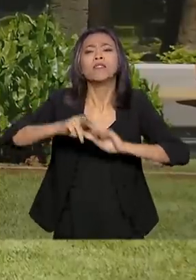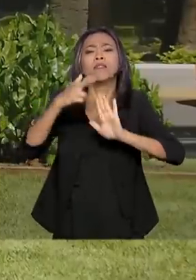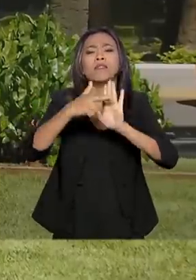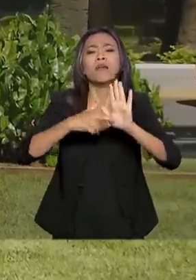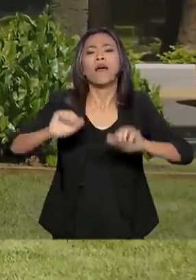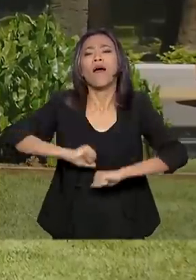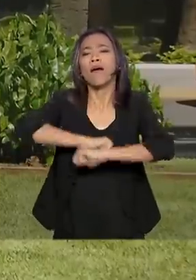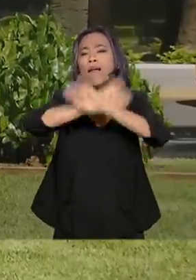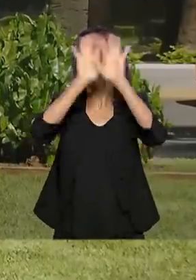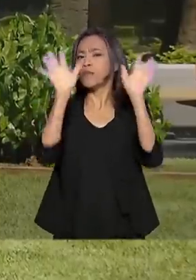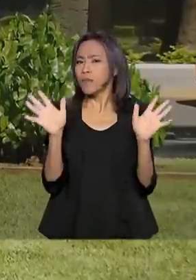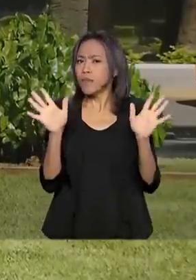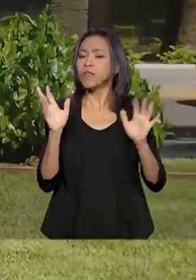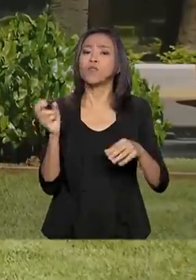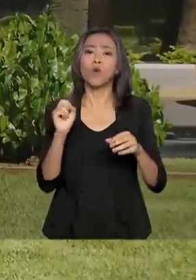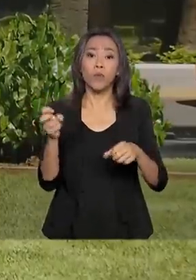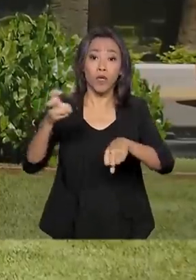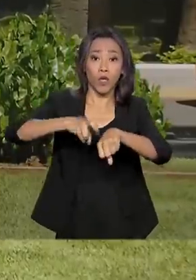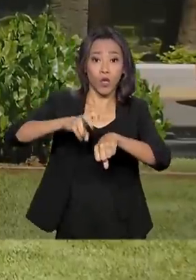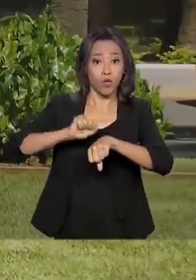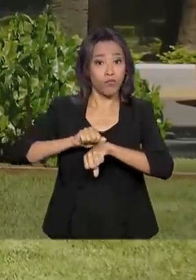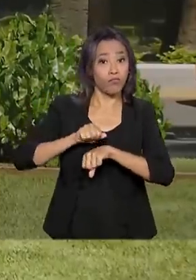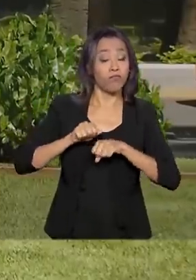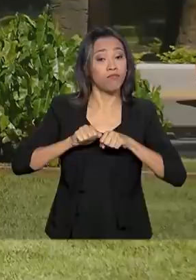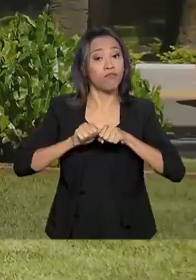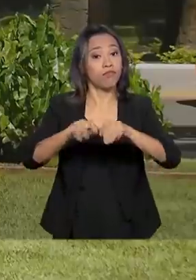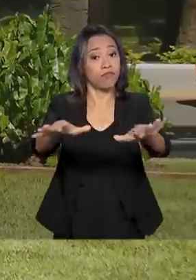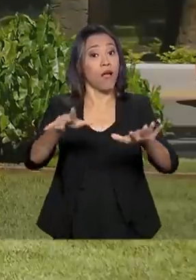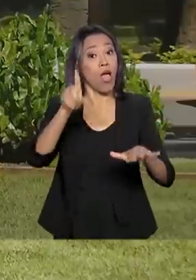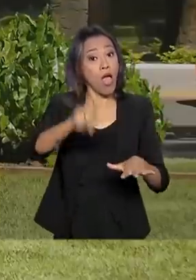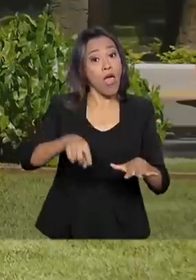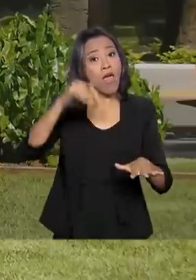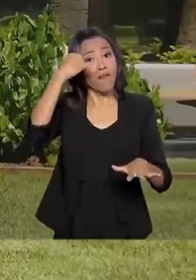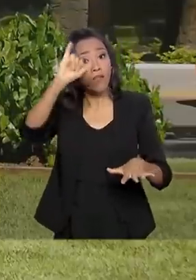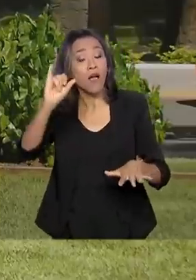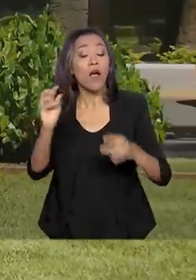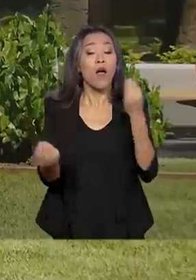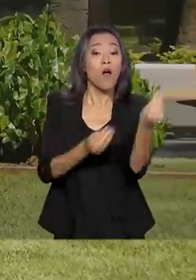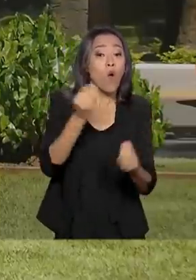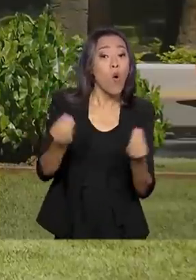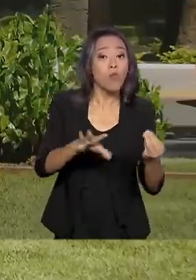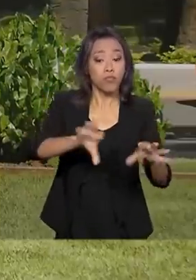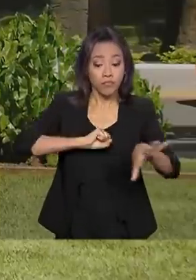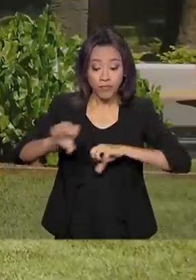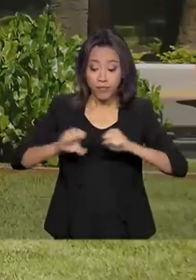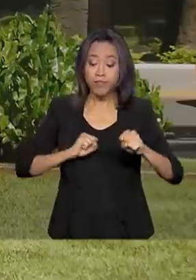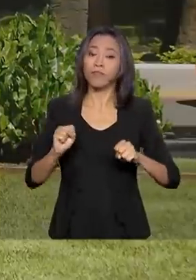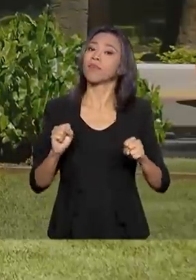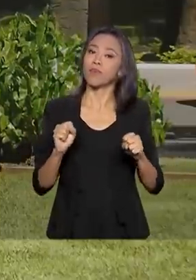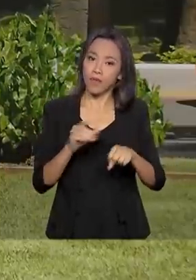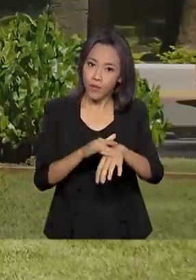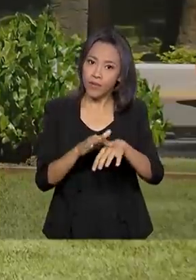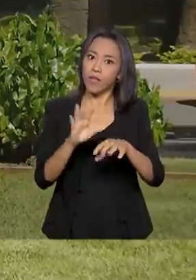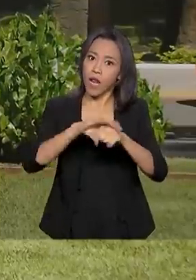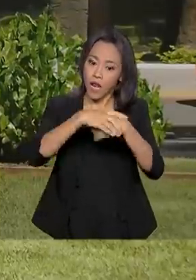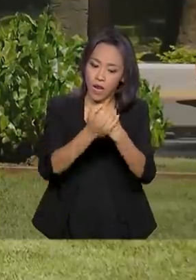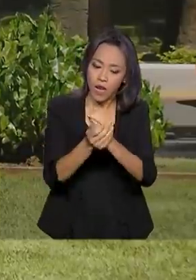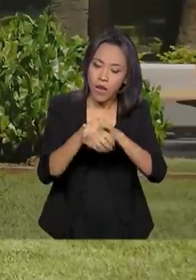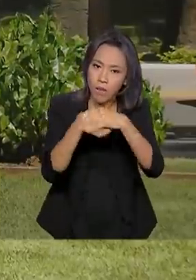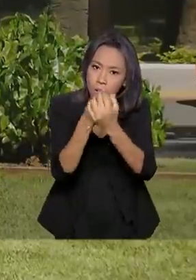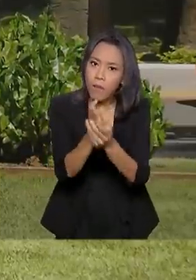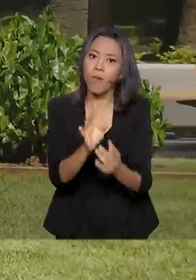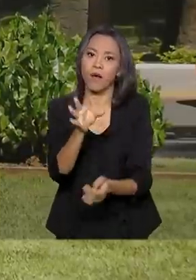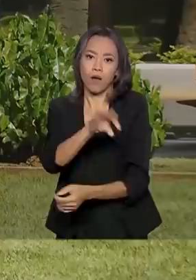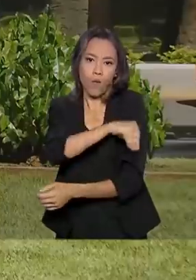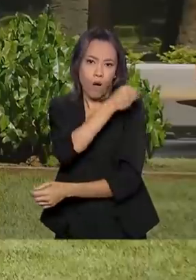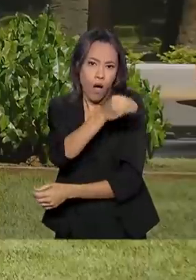coronavírus. A ideia é orientar sobre medidas de prevenção, como higienizar as mãos com álcool. Os sintomas também parecidos